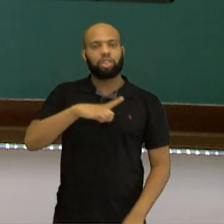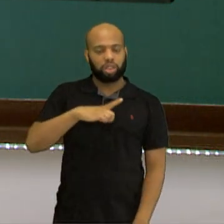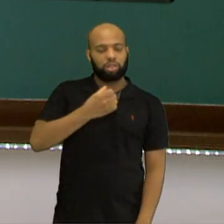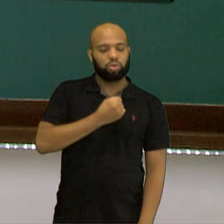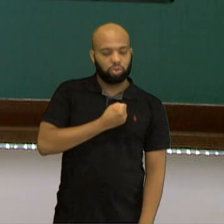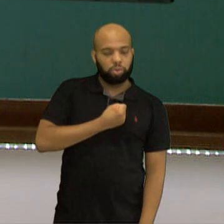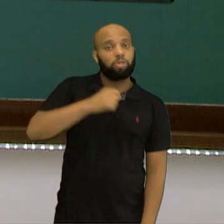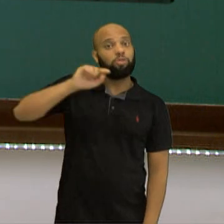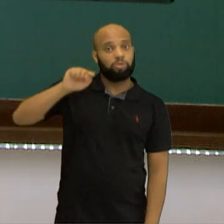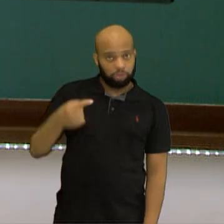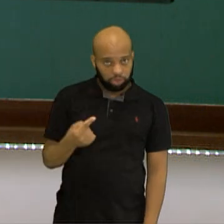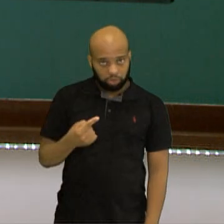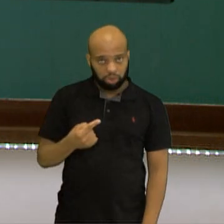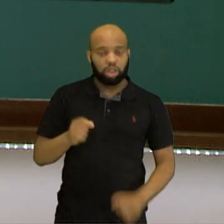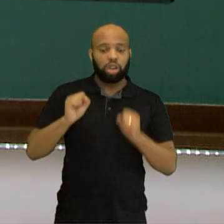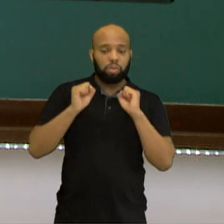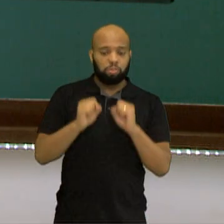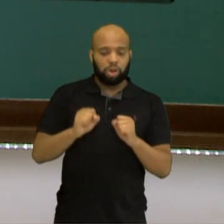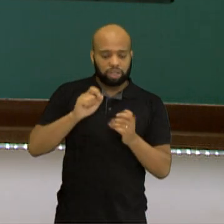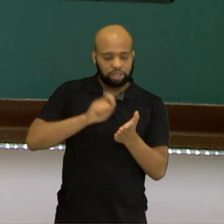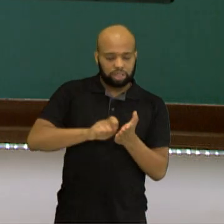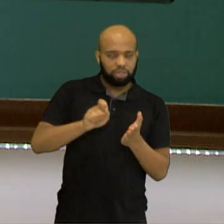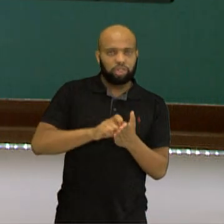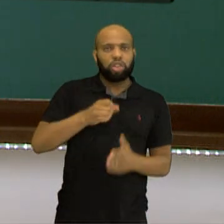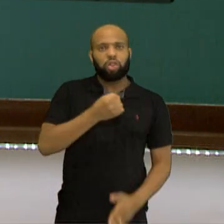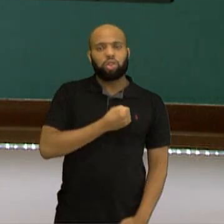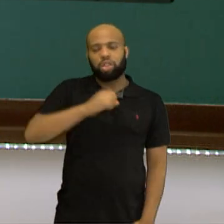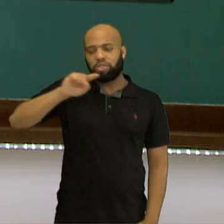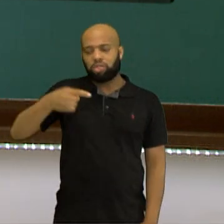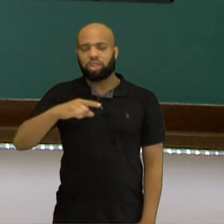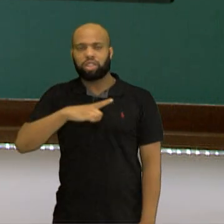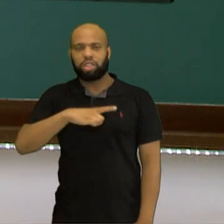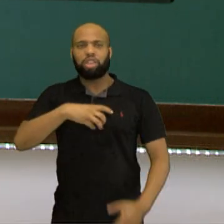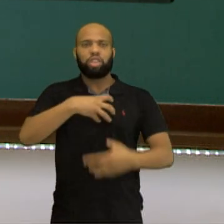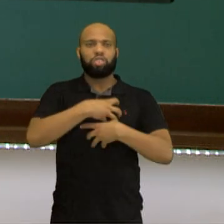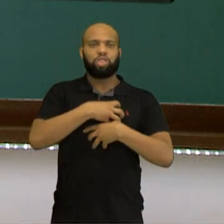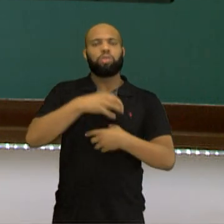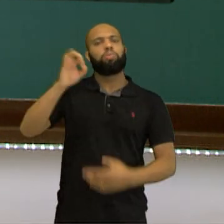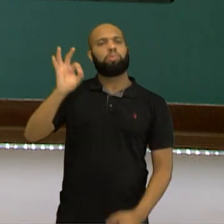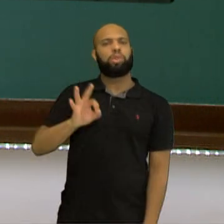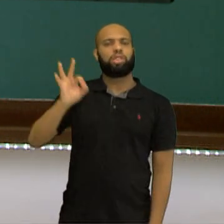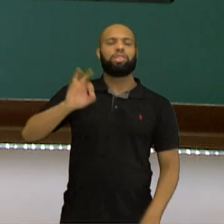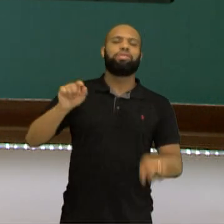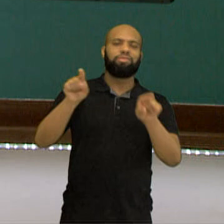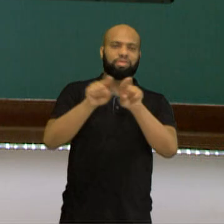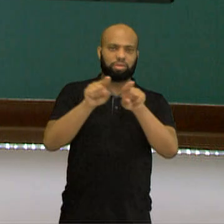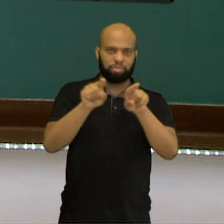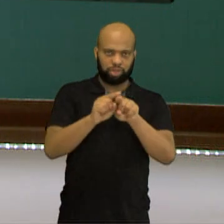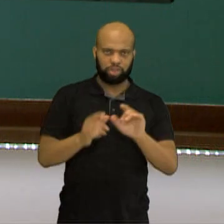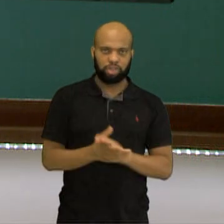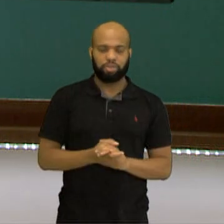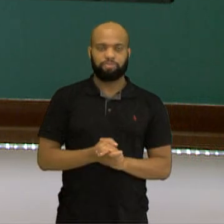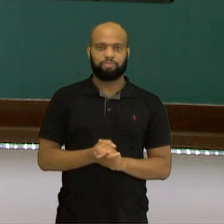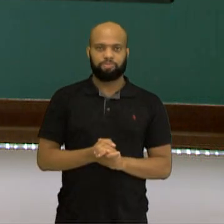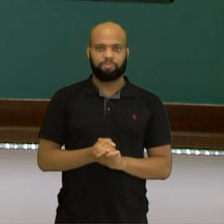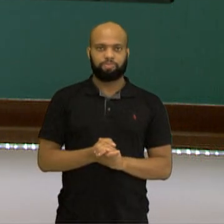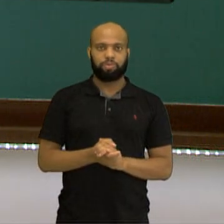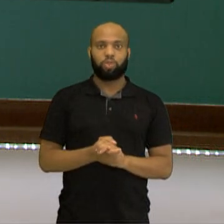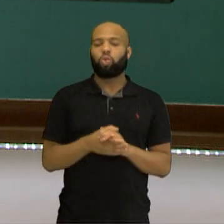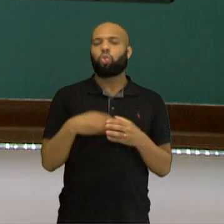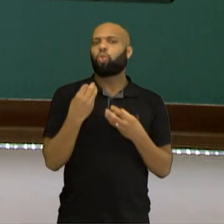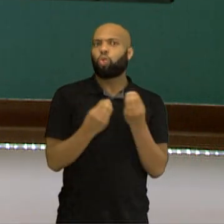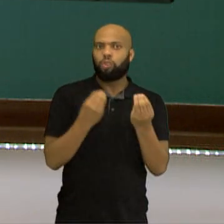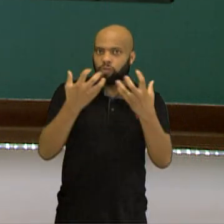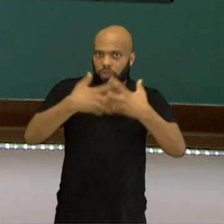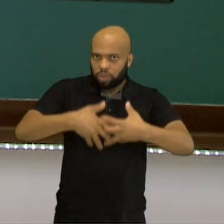decimal. Nós podemos escrever todo o número decimal na forma de porcentagem. Então, nós podemos fazer isso. Como que